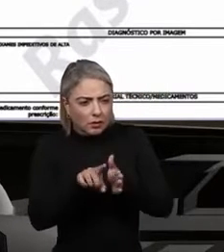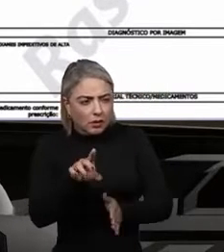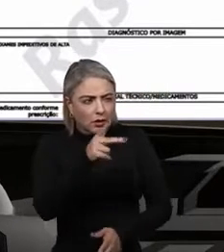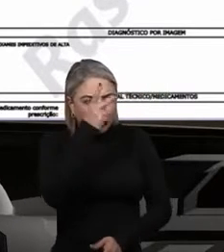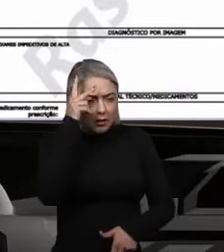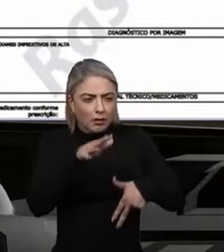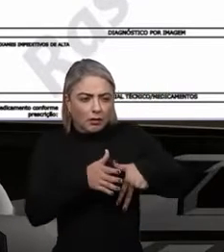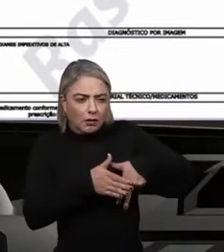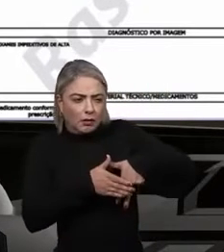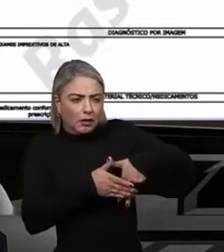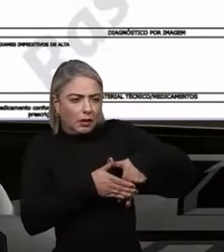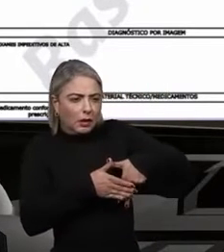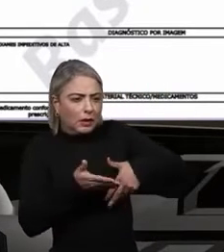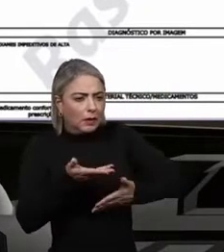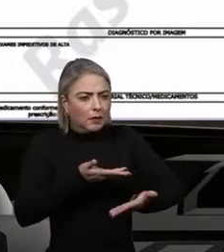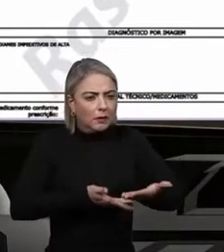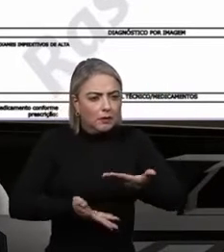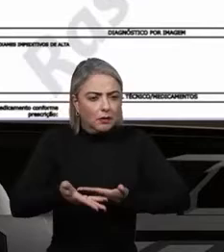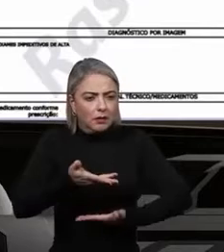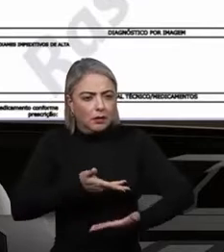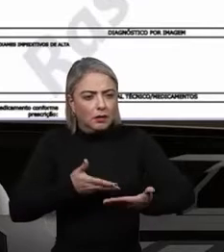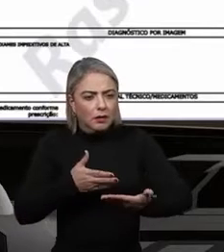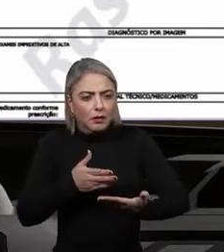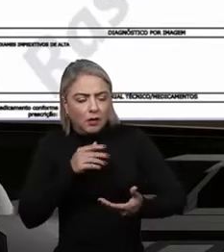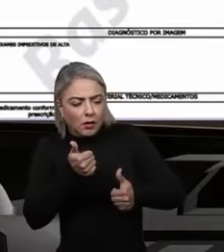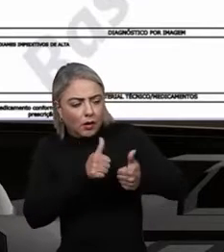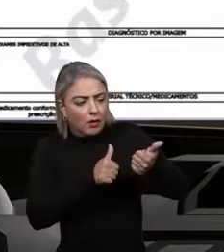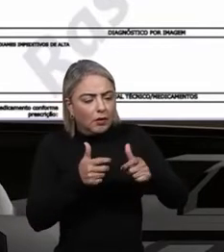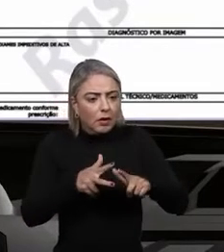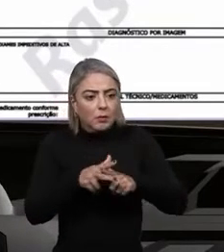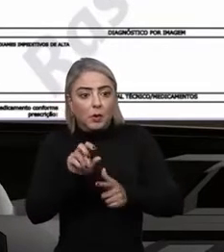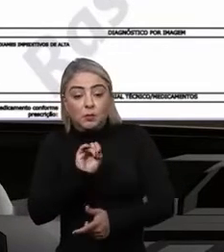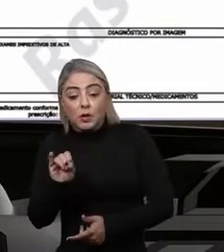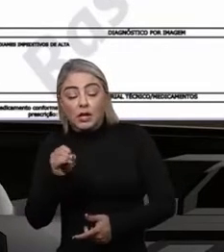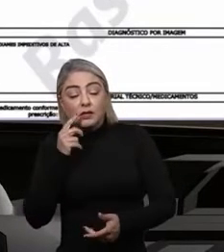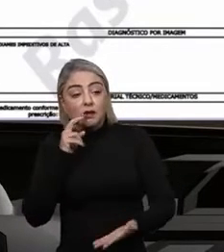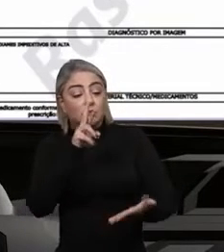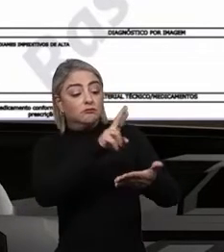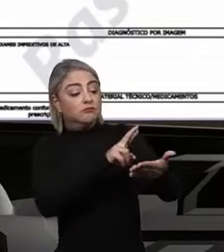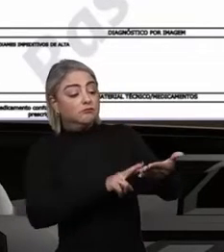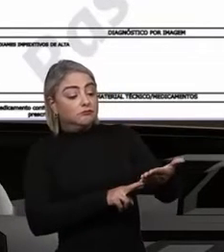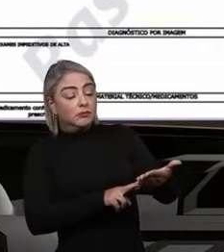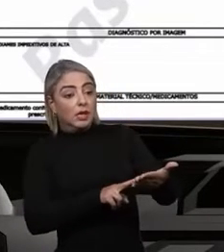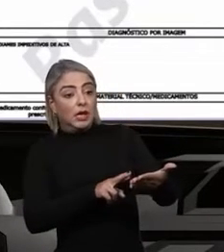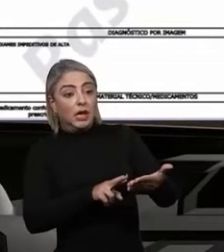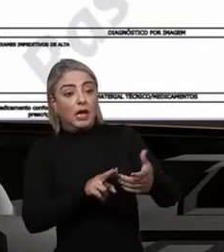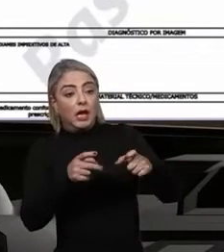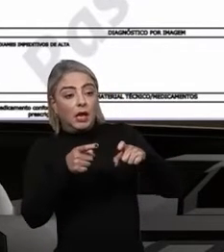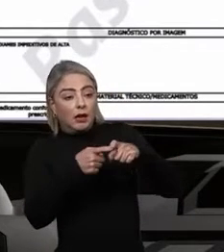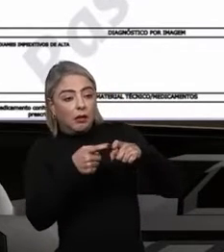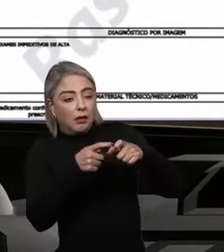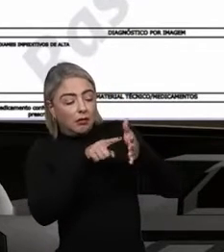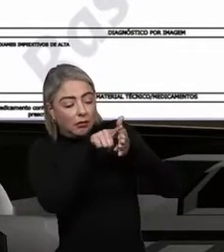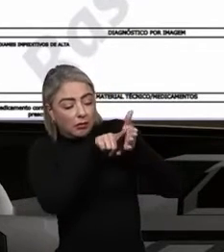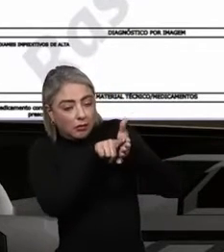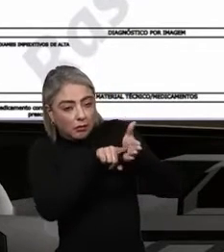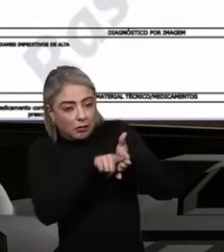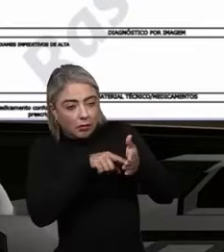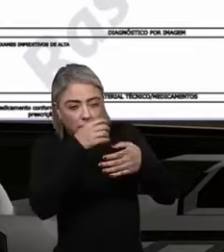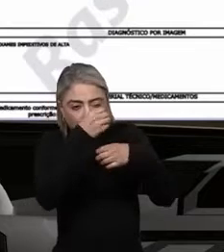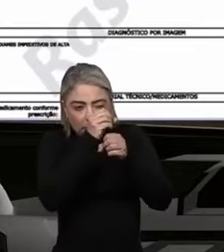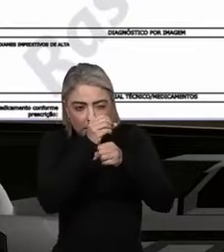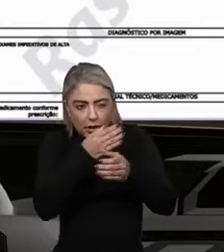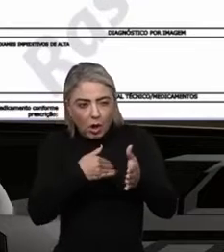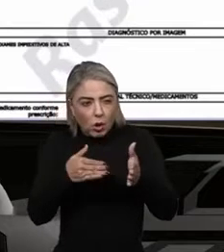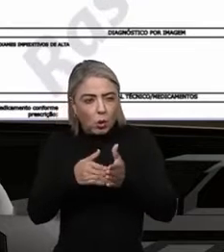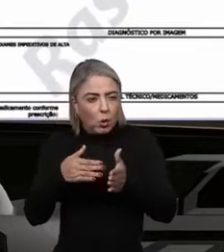pudesse ter uma interação do avaliador com a ferramenta, porque se você puxa um relatório, por exemplo, de exames de laboratório pendentes, tem todos os